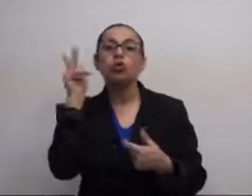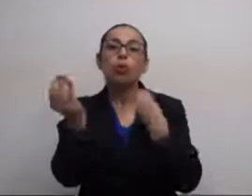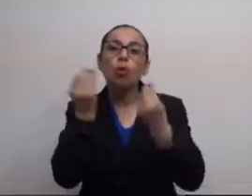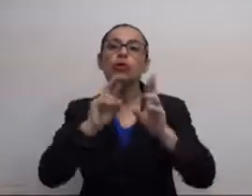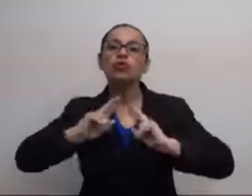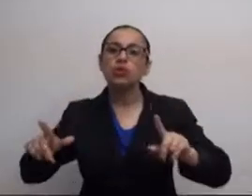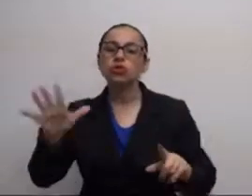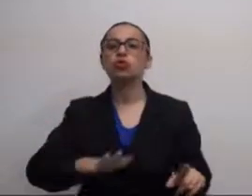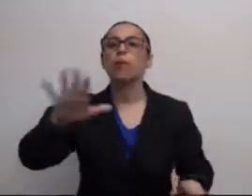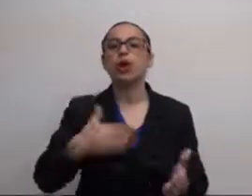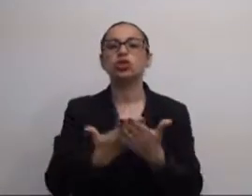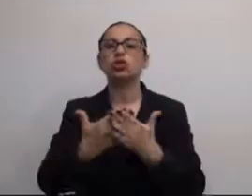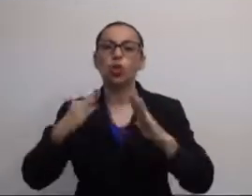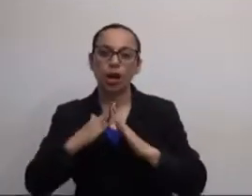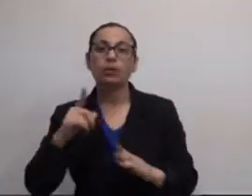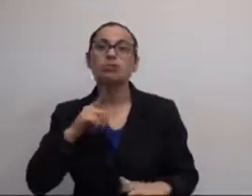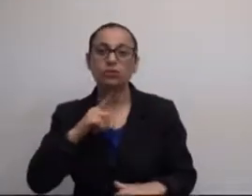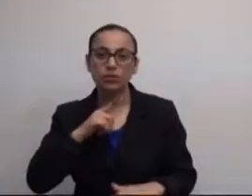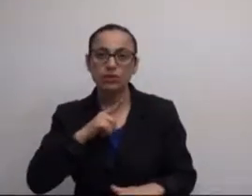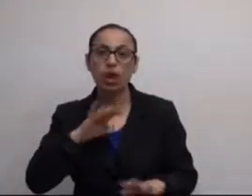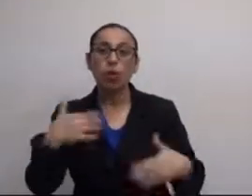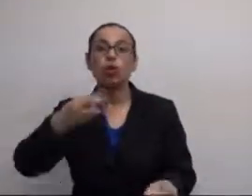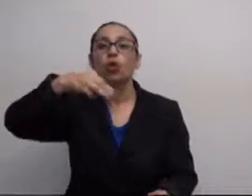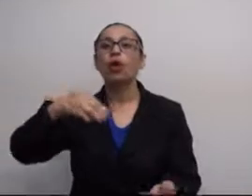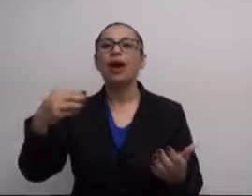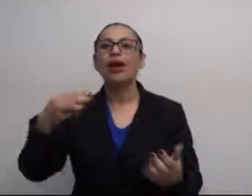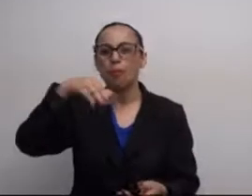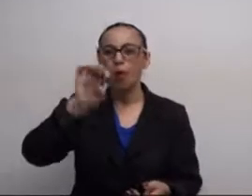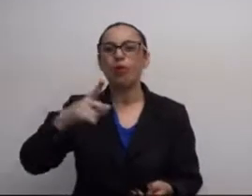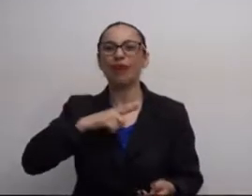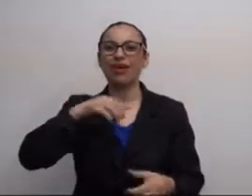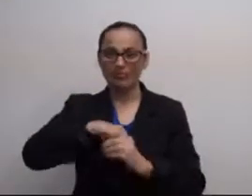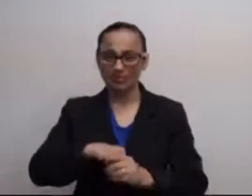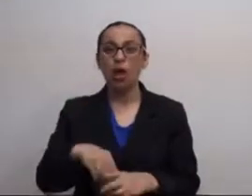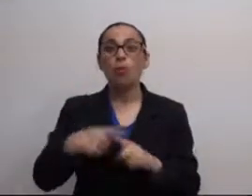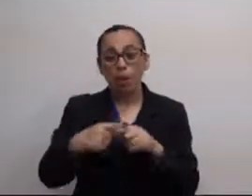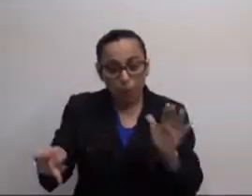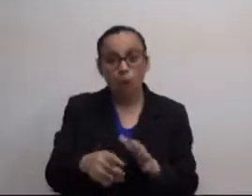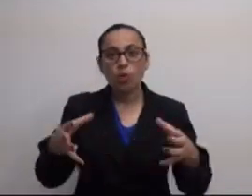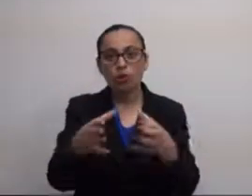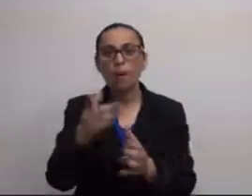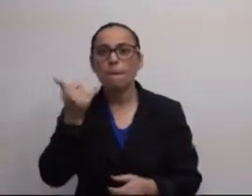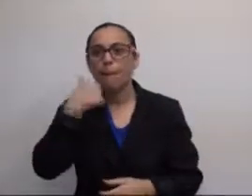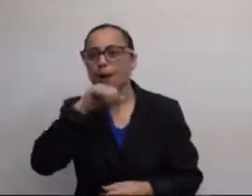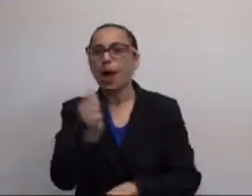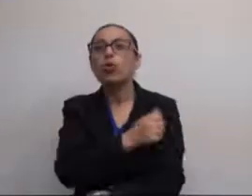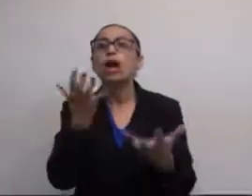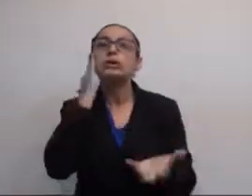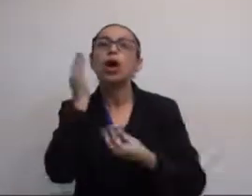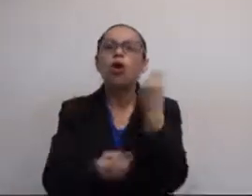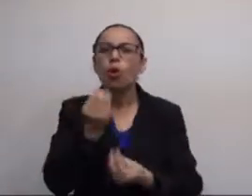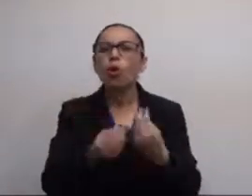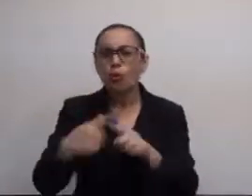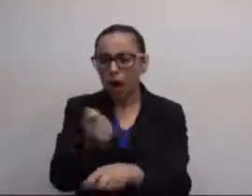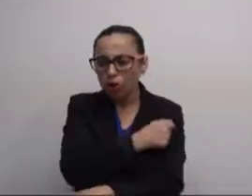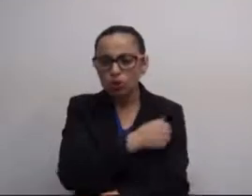Esse diretor também falou comigo algo muito interessante sobre a diferença no ambiente escolar que há quando se usa o morro, porque a própria